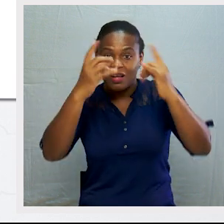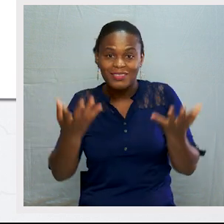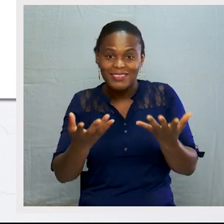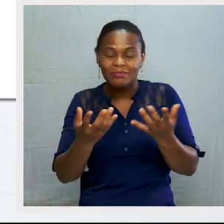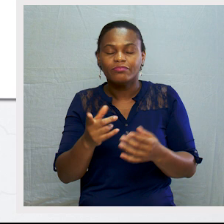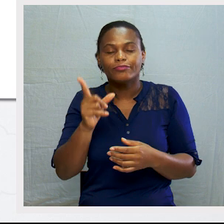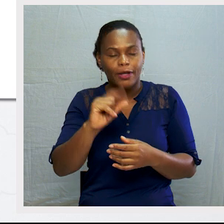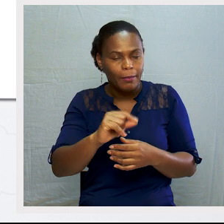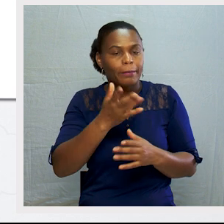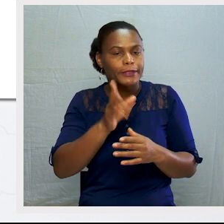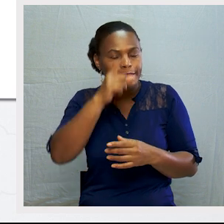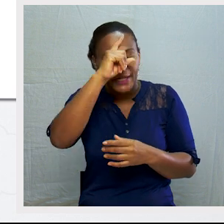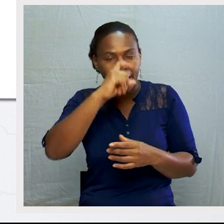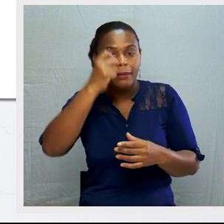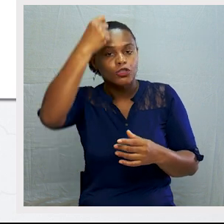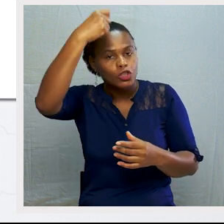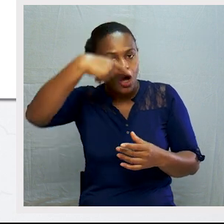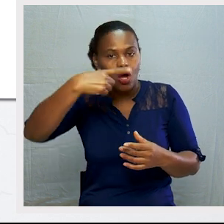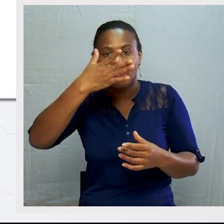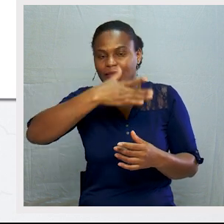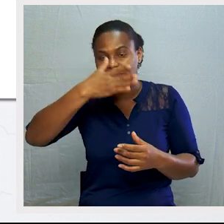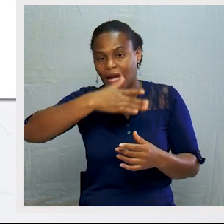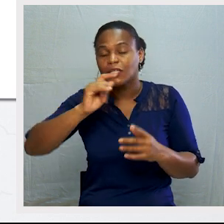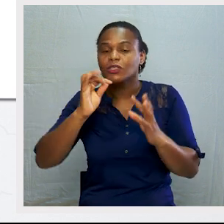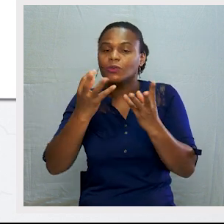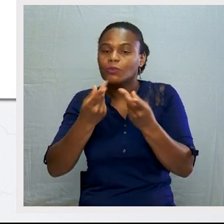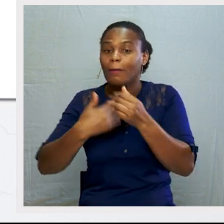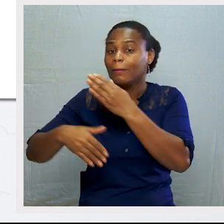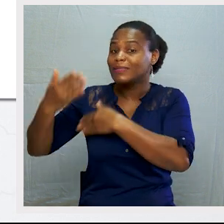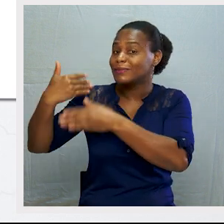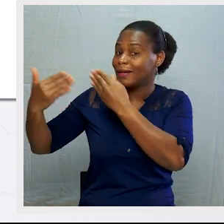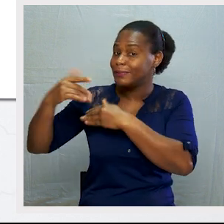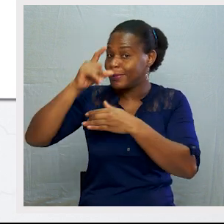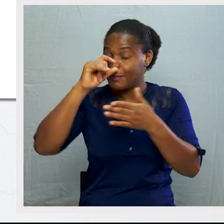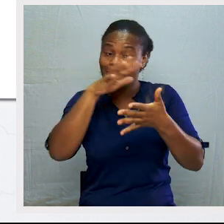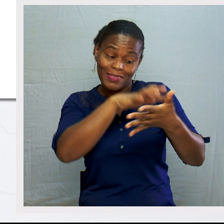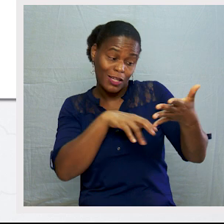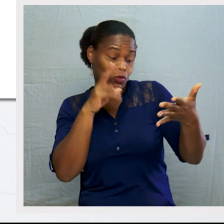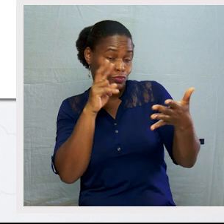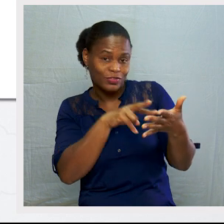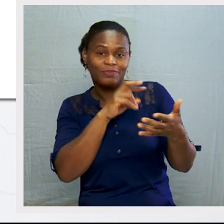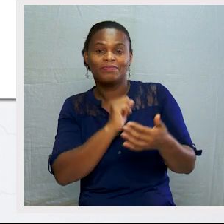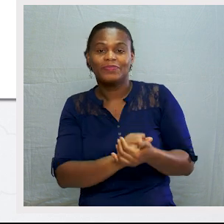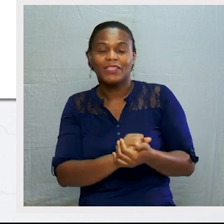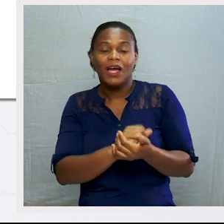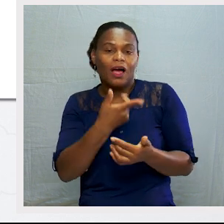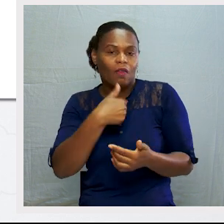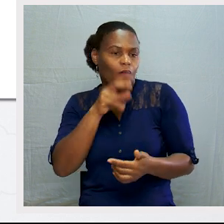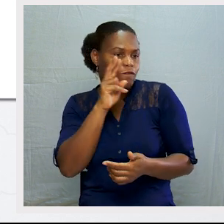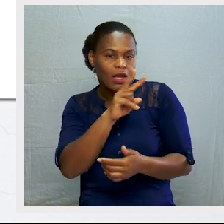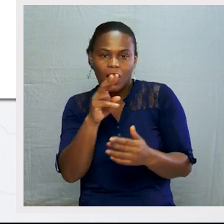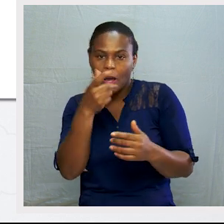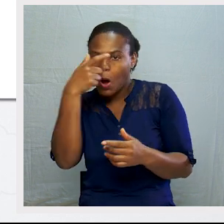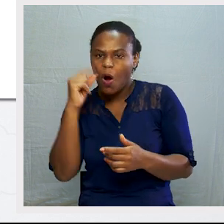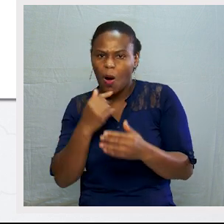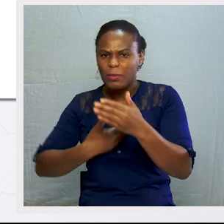àquilo que vimos na história das atividades econômicas do passado. Vimos que eles não tinham